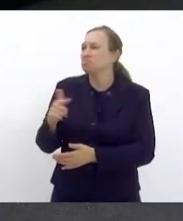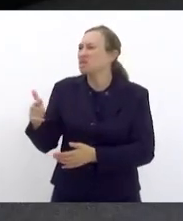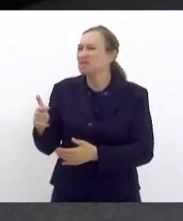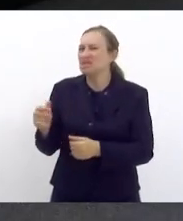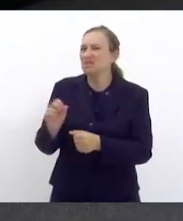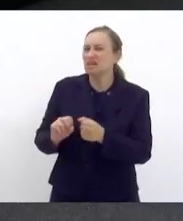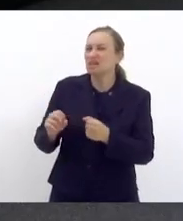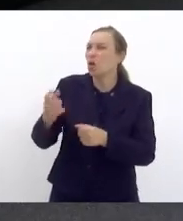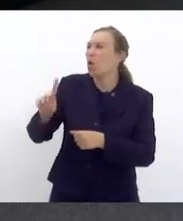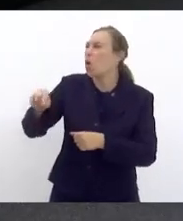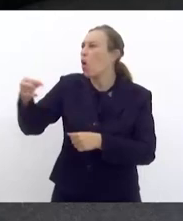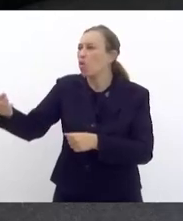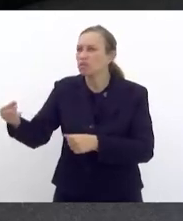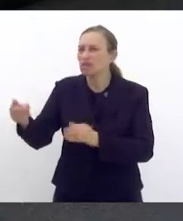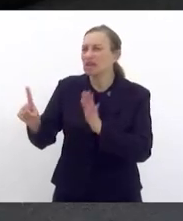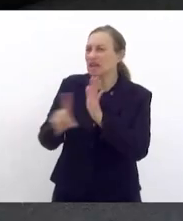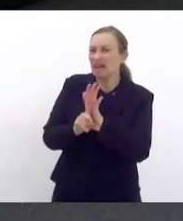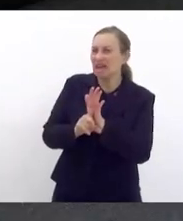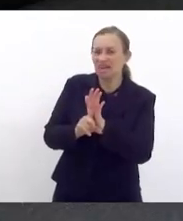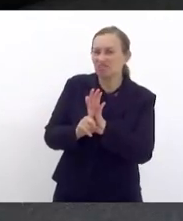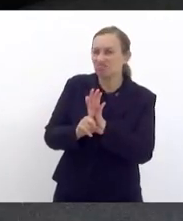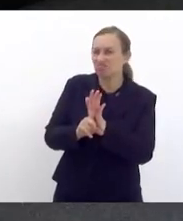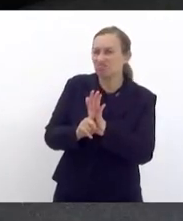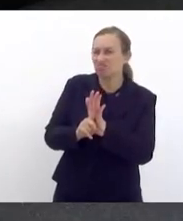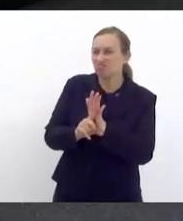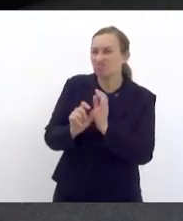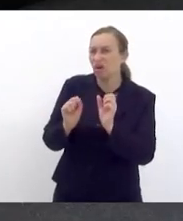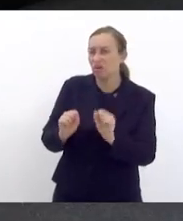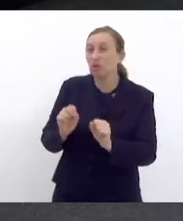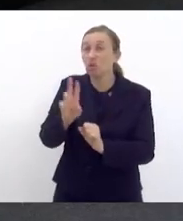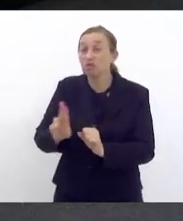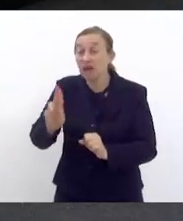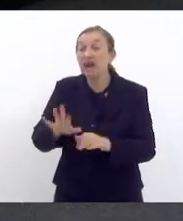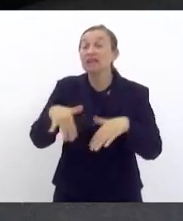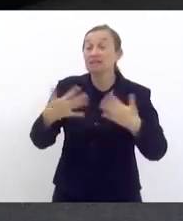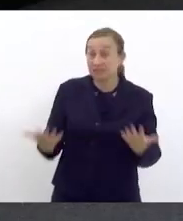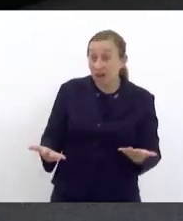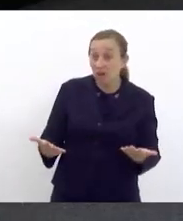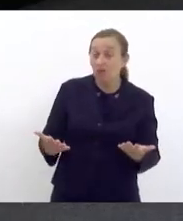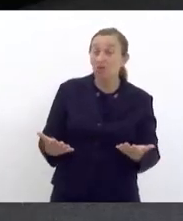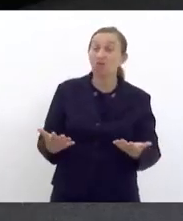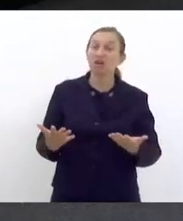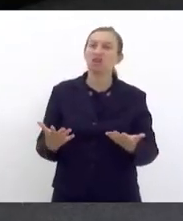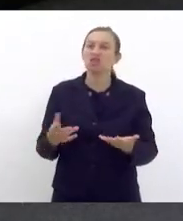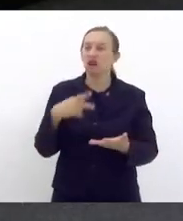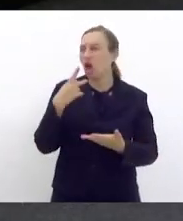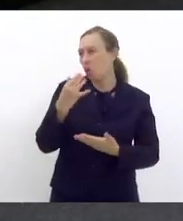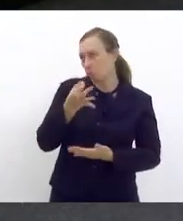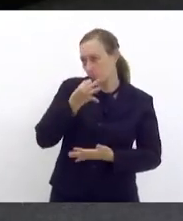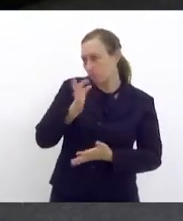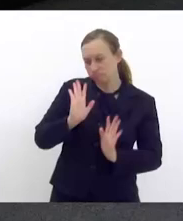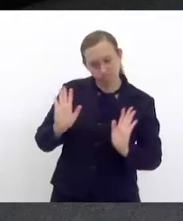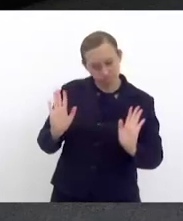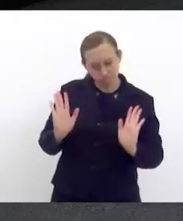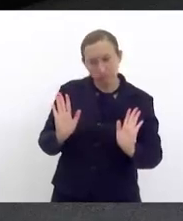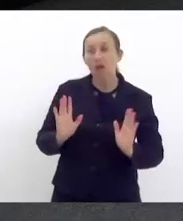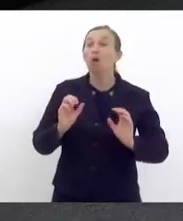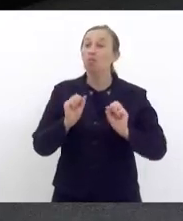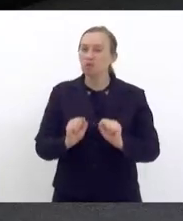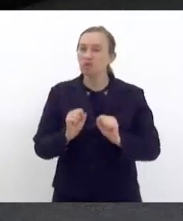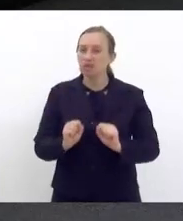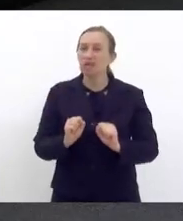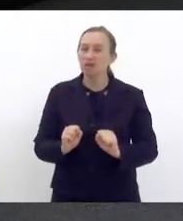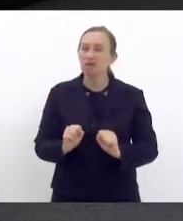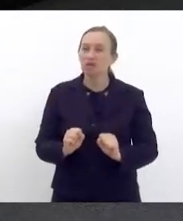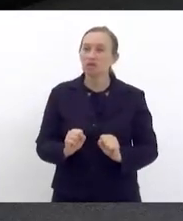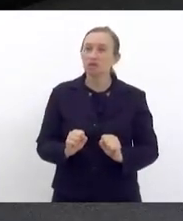uma outra lei para poder... Então, ao invés de nomear, é uma sugestão apenas, poderia ser,